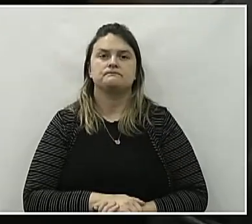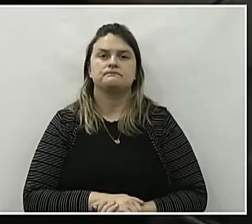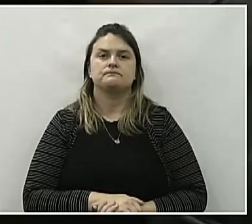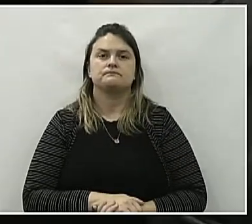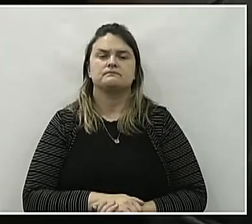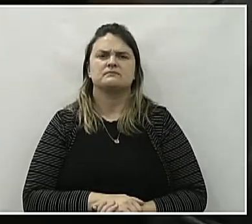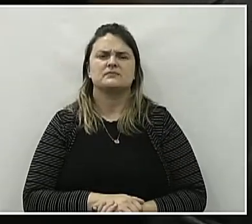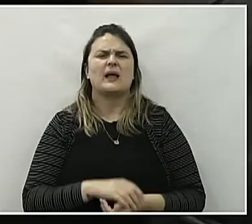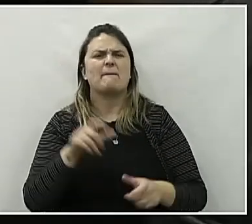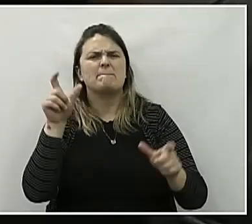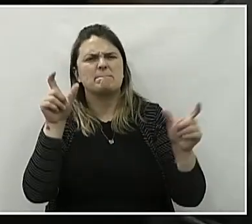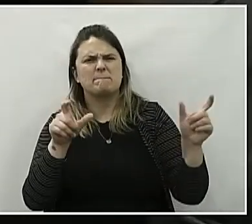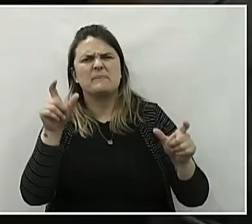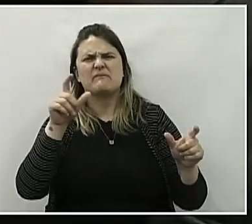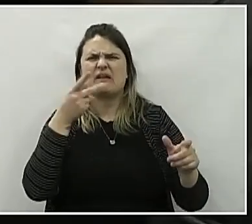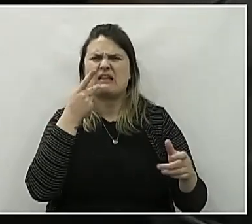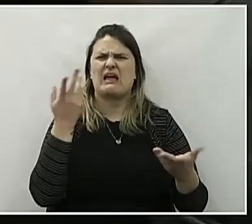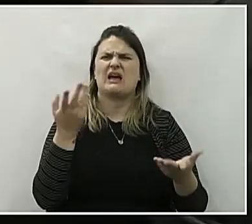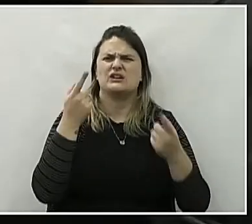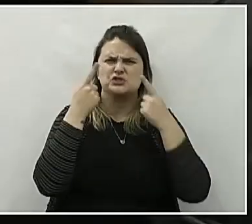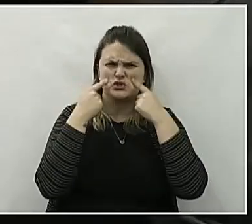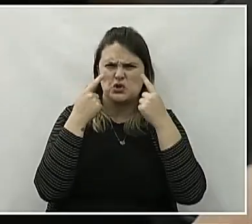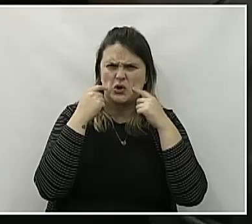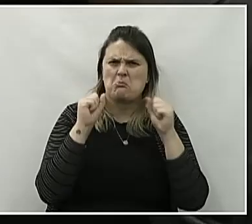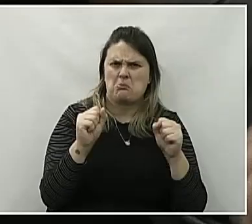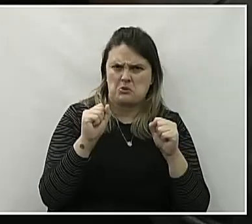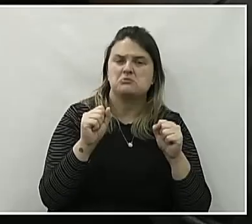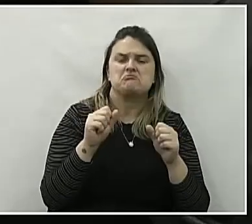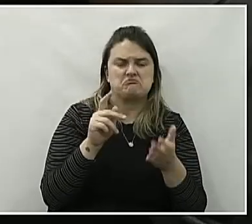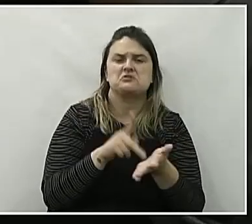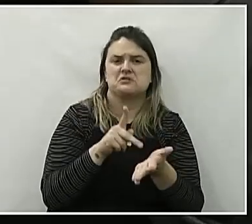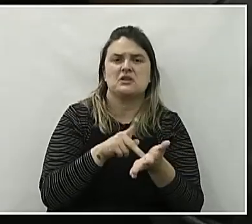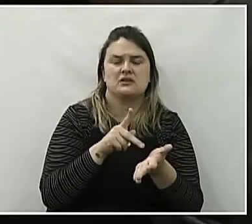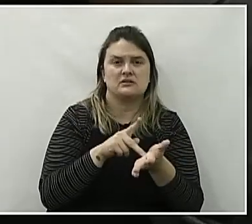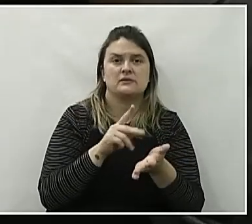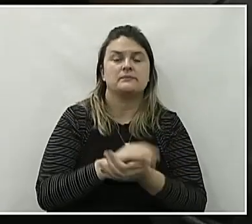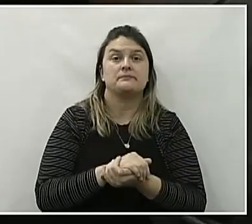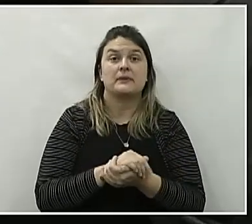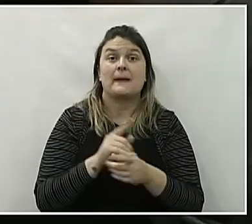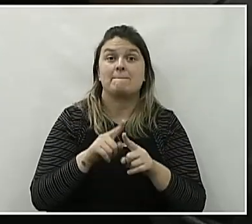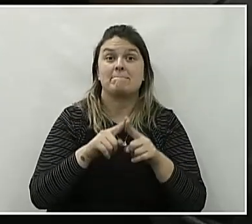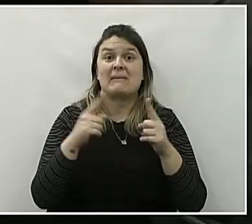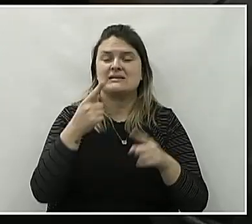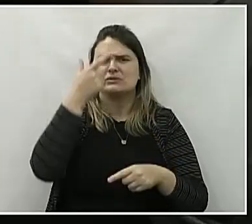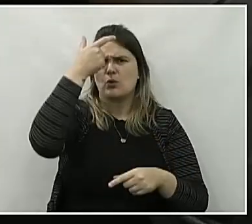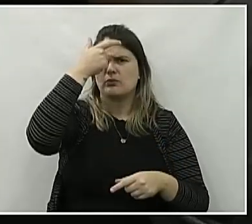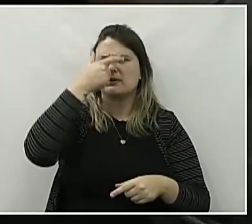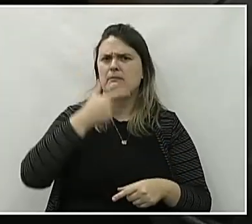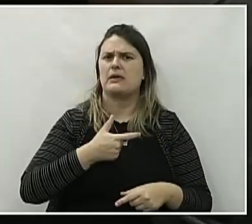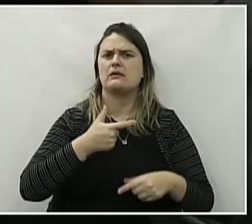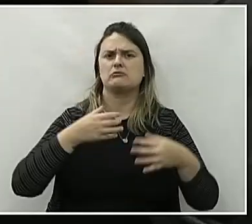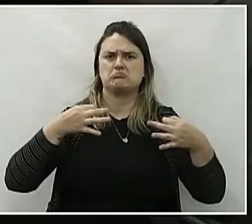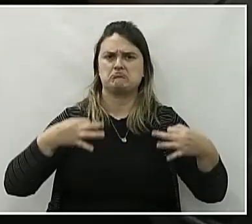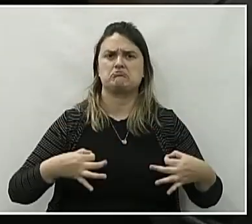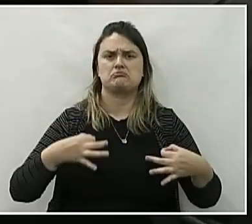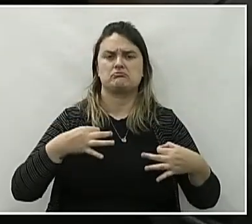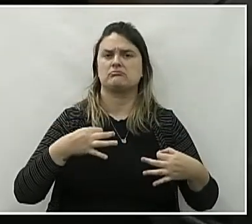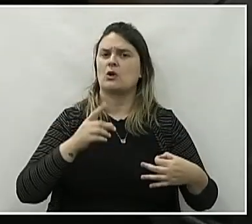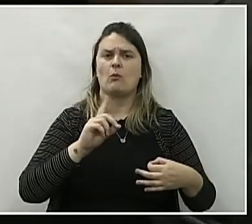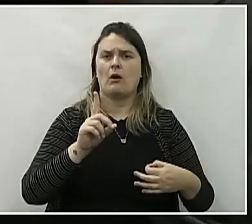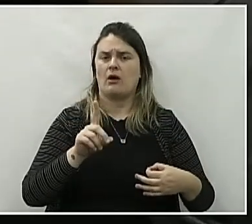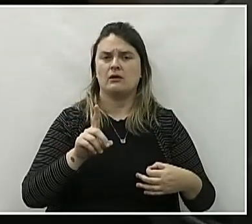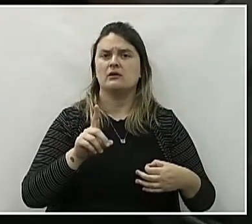As pessoas dizem, ah, o choro é livre. Sim, o choro é livre. Mas o caráter e a hombridade das pessoas,